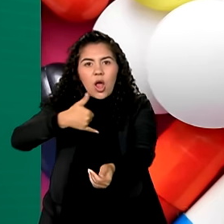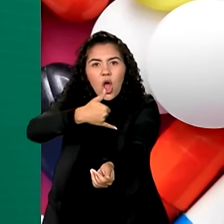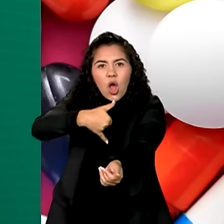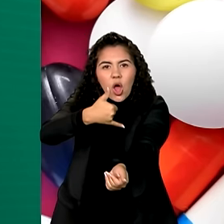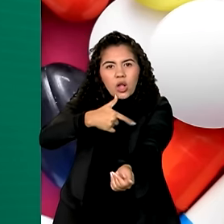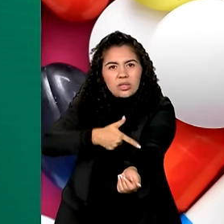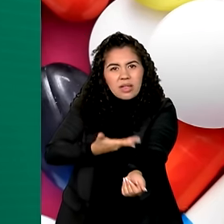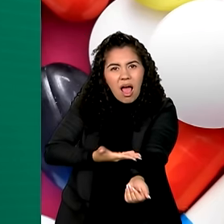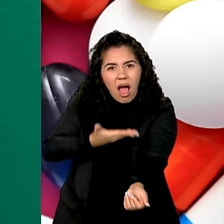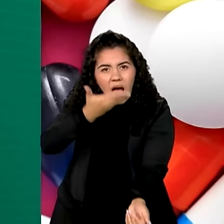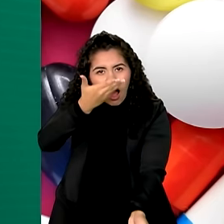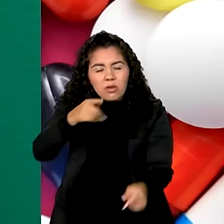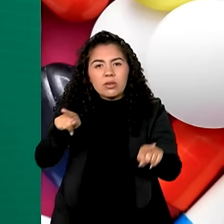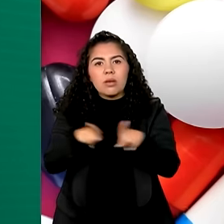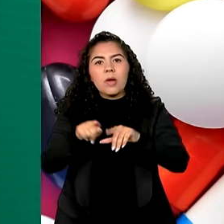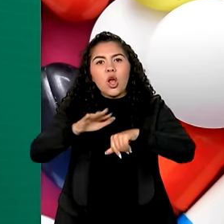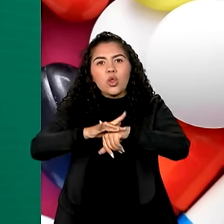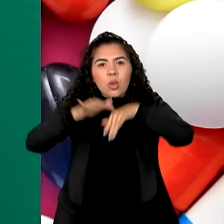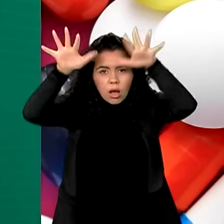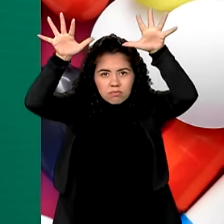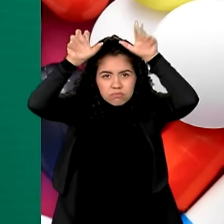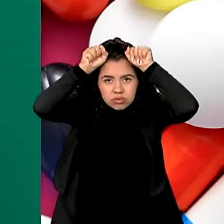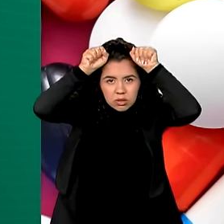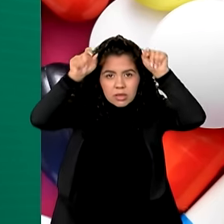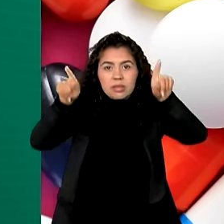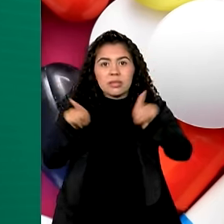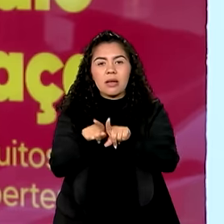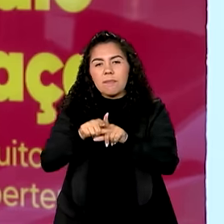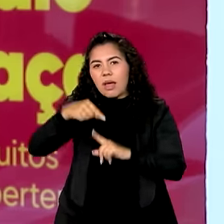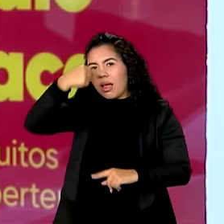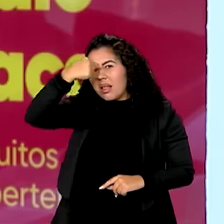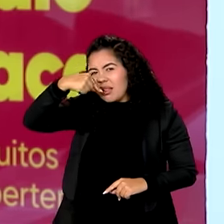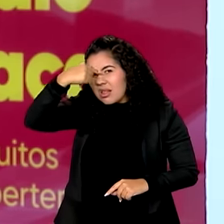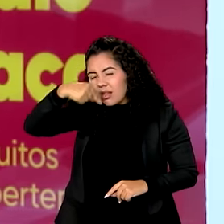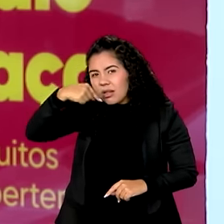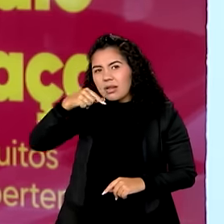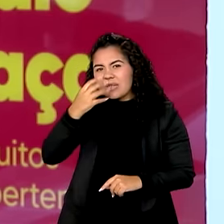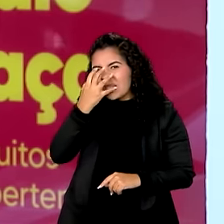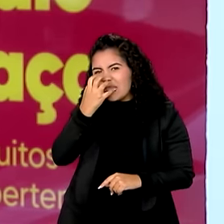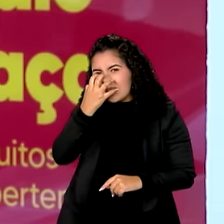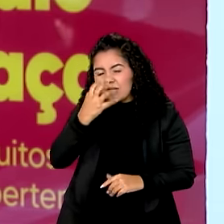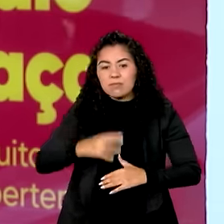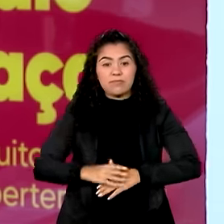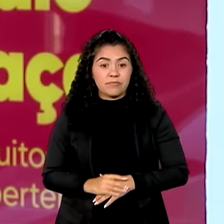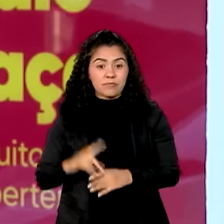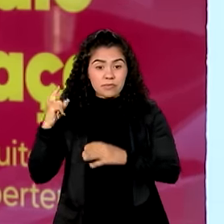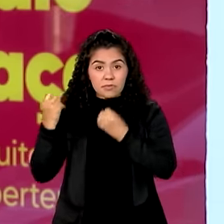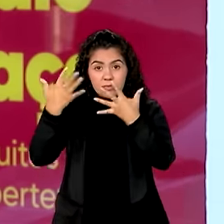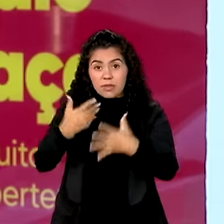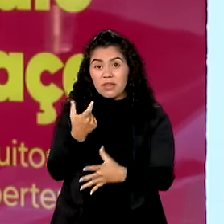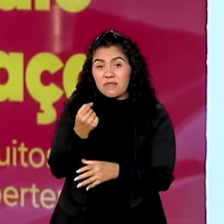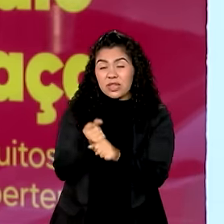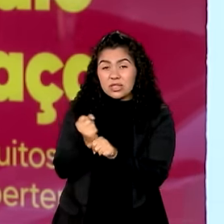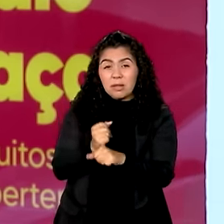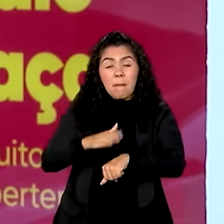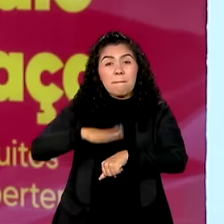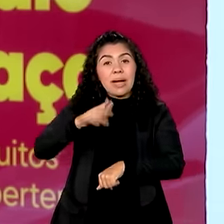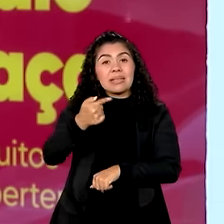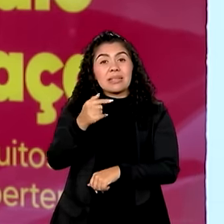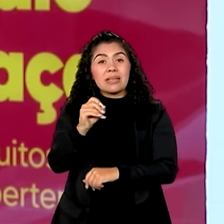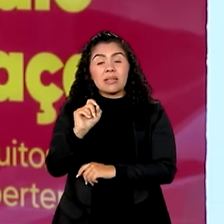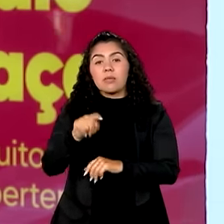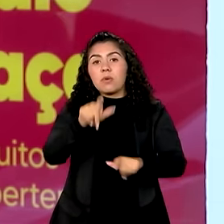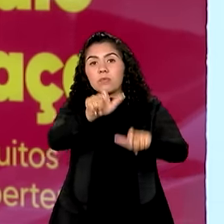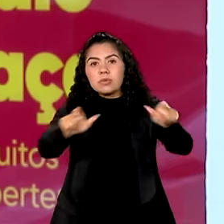alto, doença de Parkinson, glaucoma e rinite. Em 20 anos, mais de 70 milhões de brasileiros foram